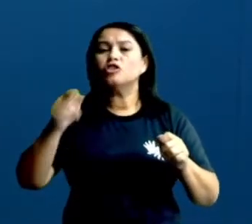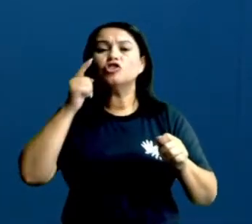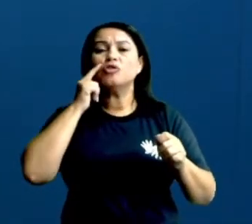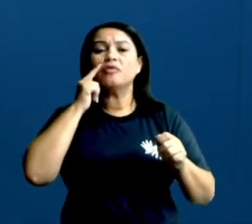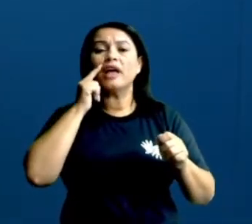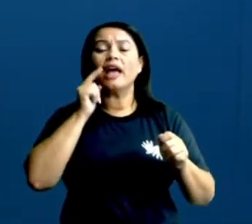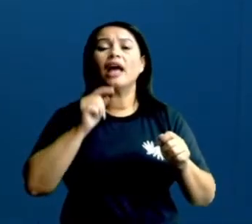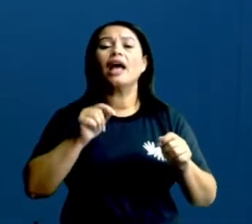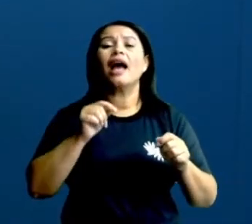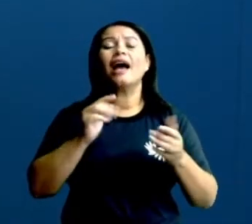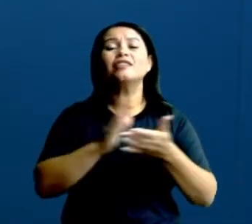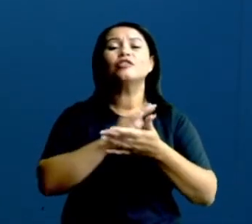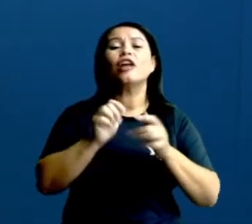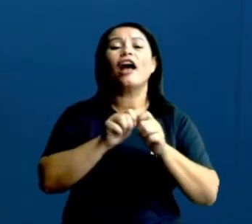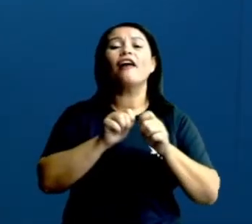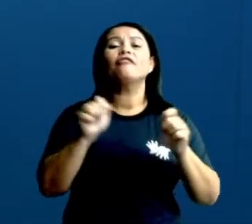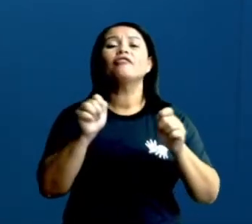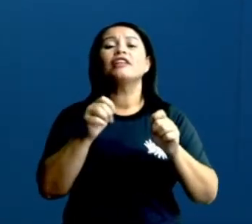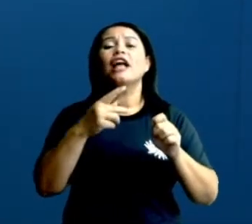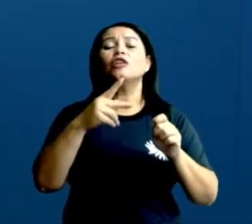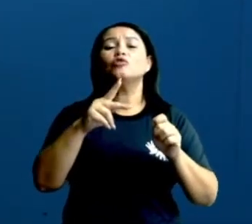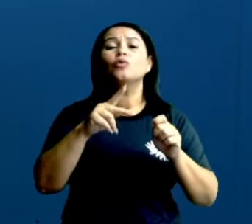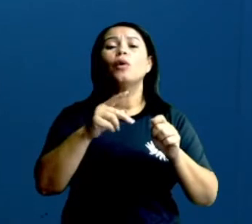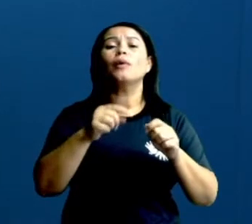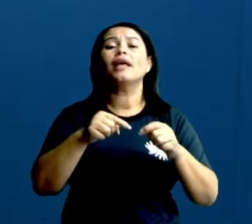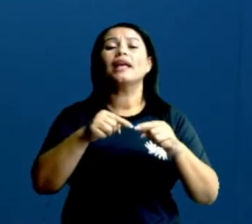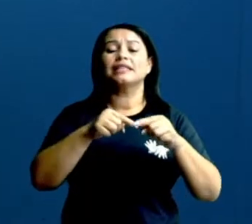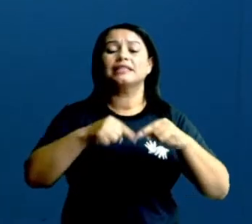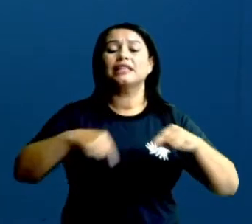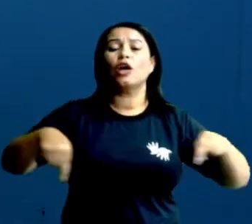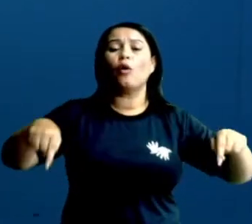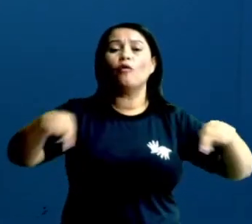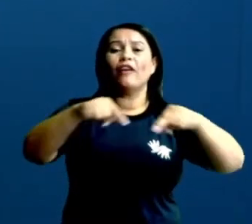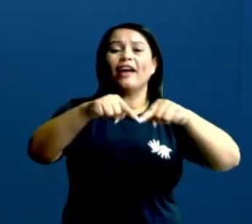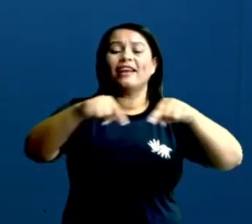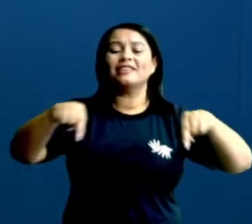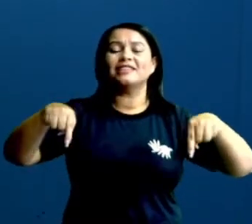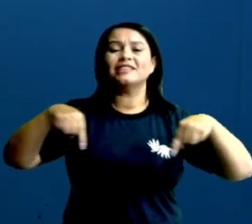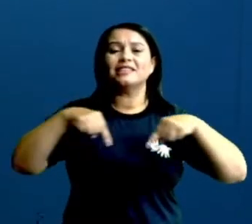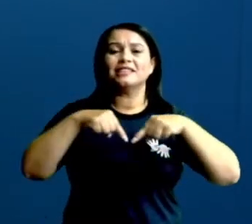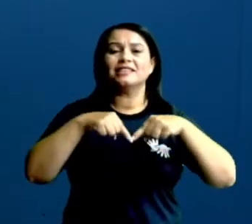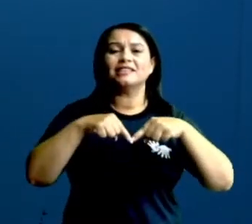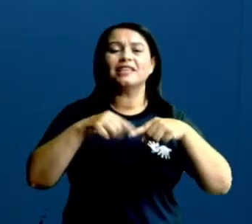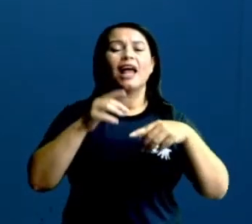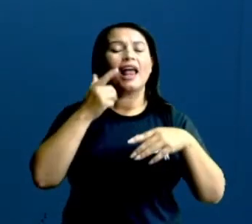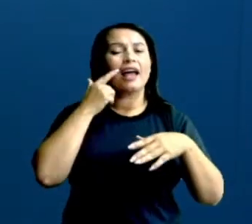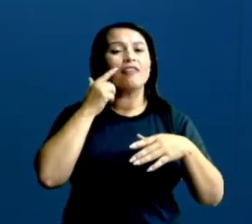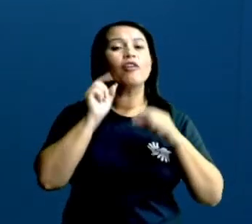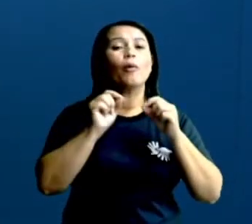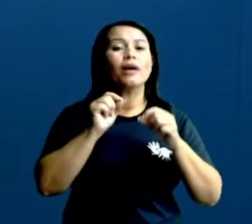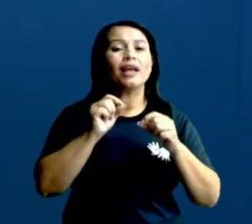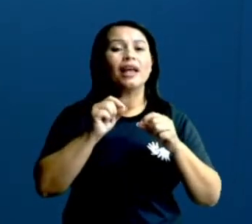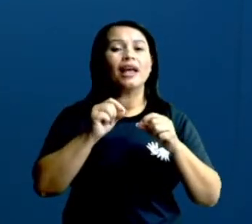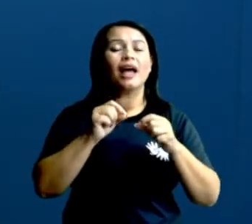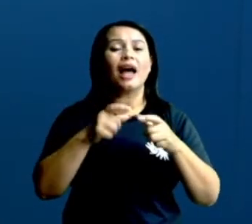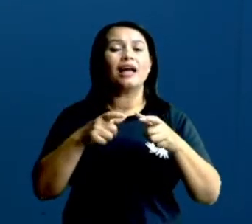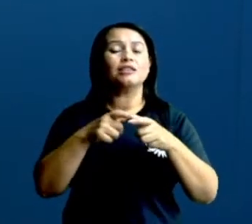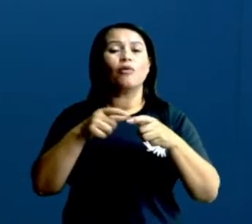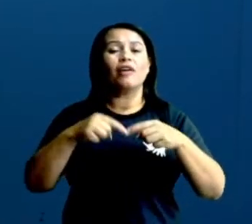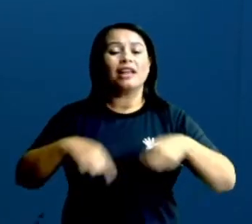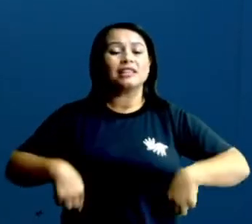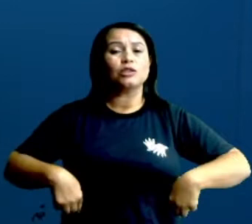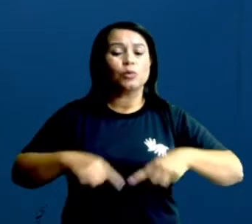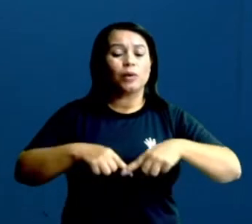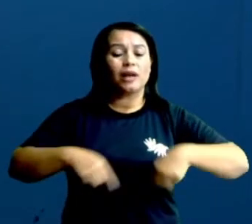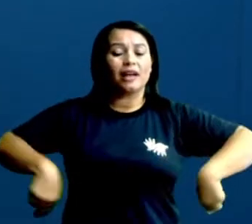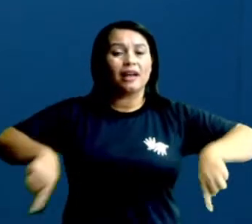a sua circunferência. Não é isso? A circunferência. Ou seja, ela tá vendo o círculo, a circunferência aqui na